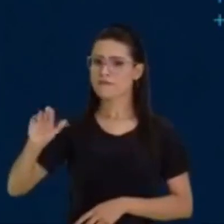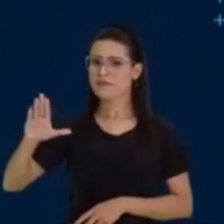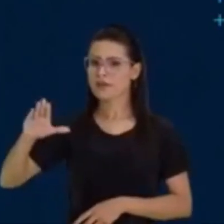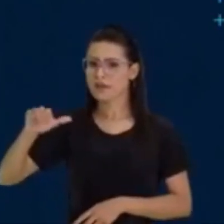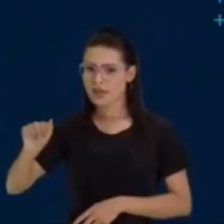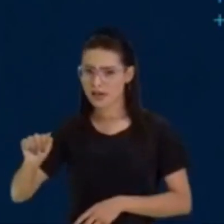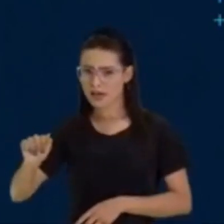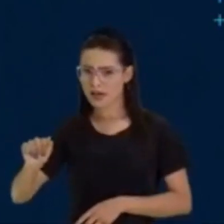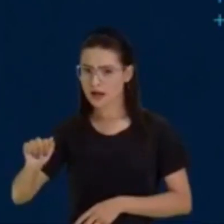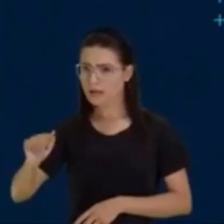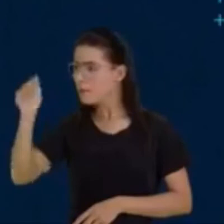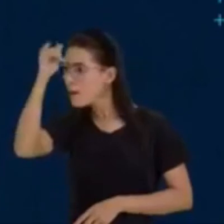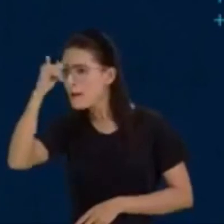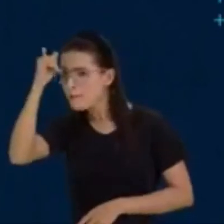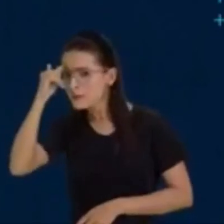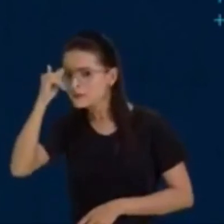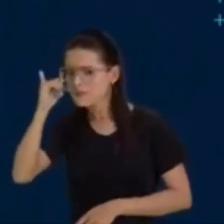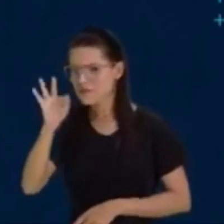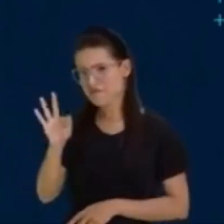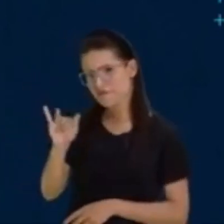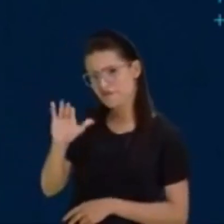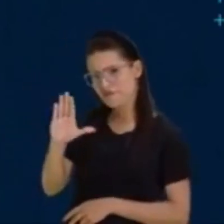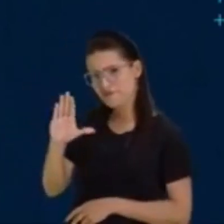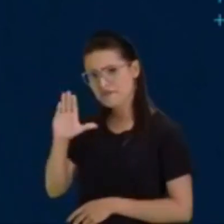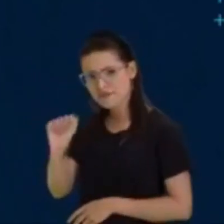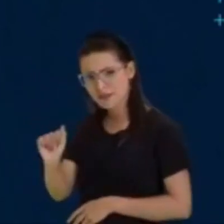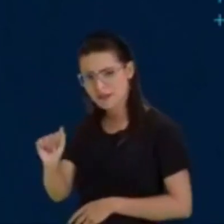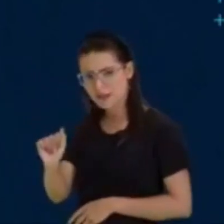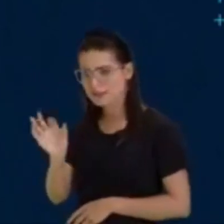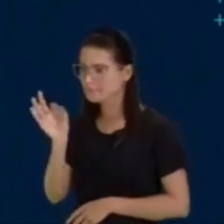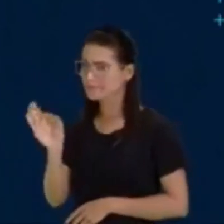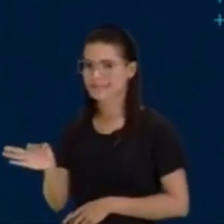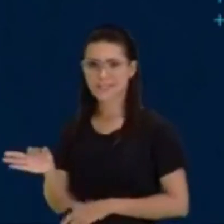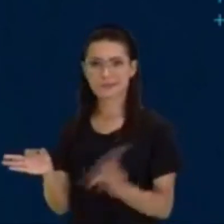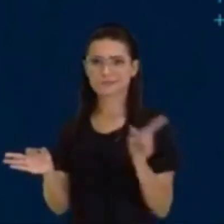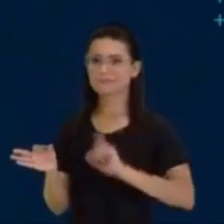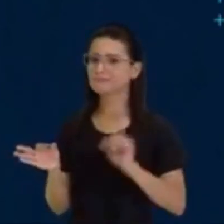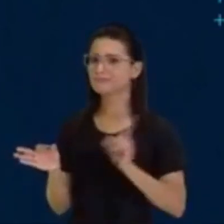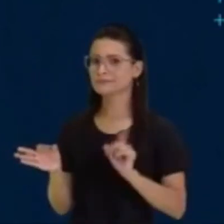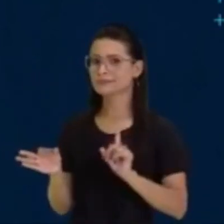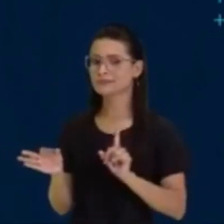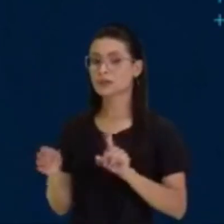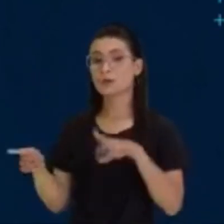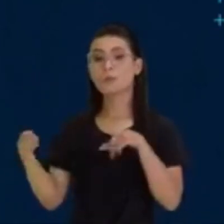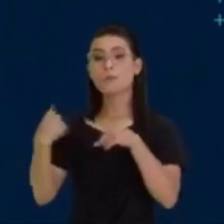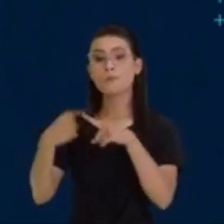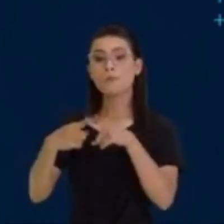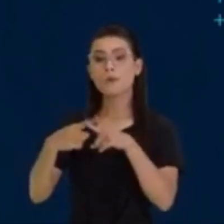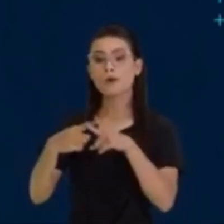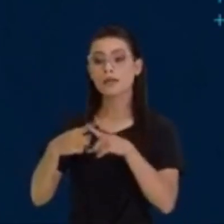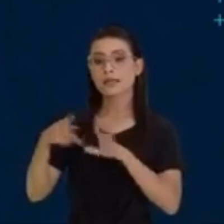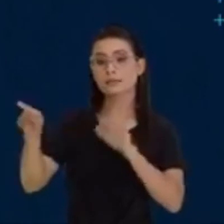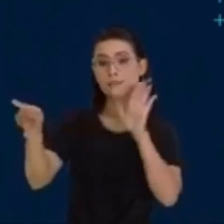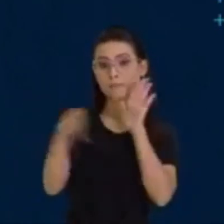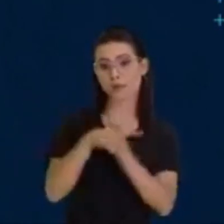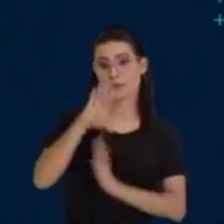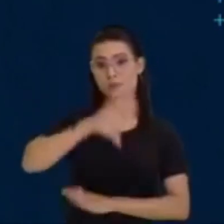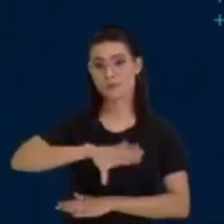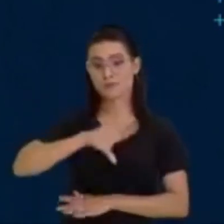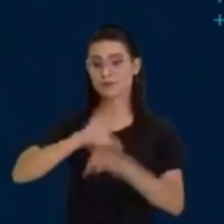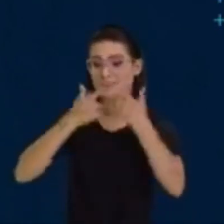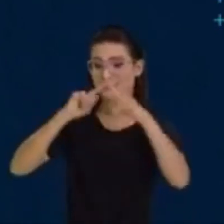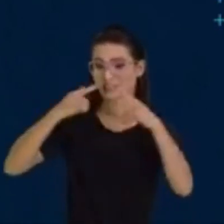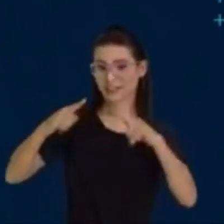essa conjugação, ela não está correta, de acordo com a gramática. Não seria não fica. O adequado, correto,